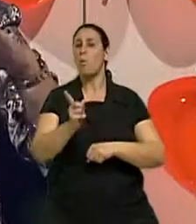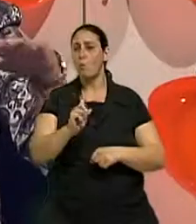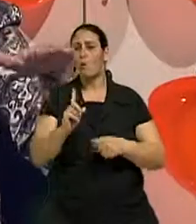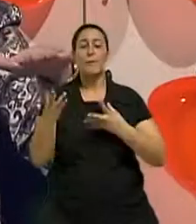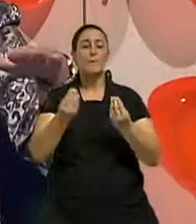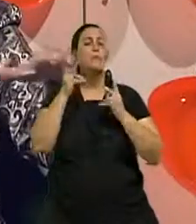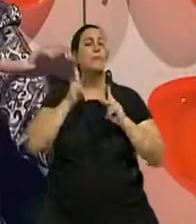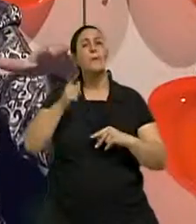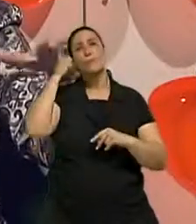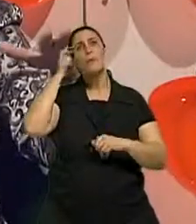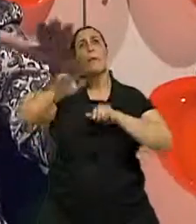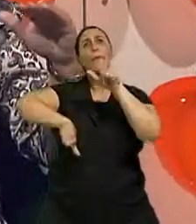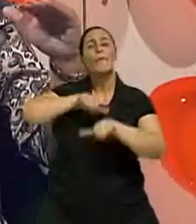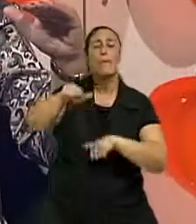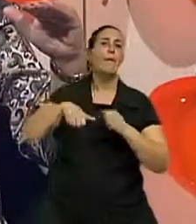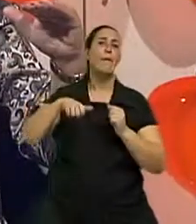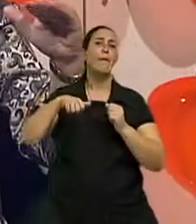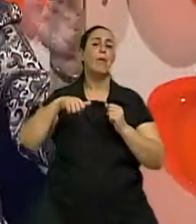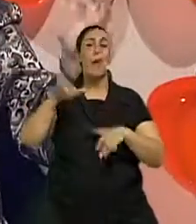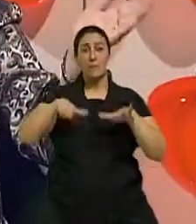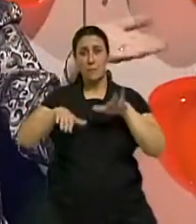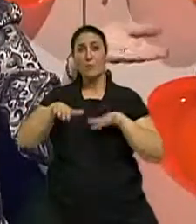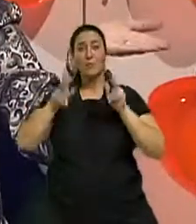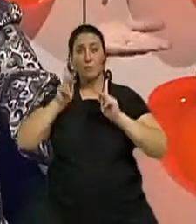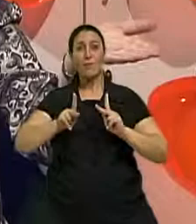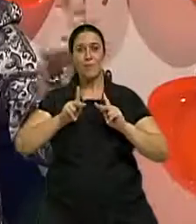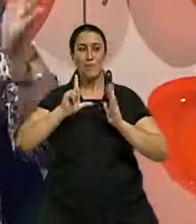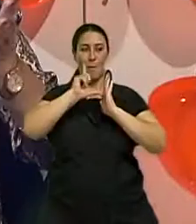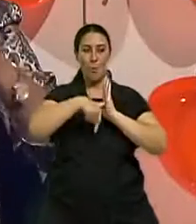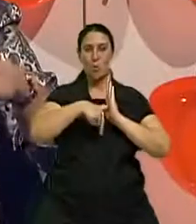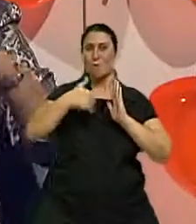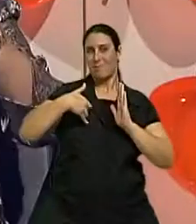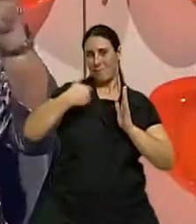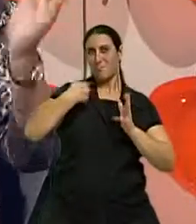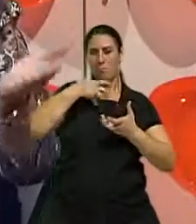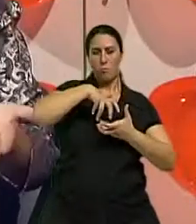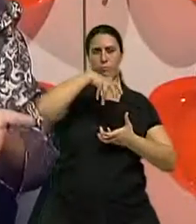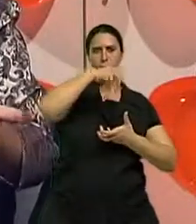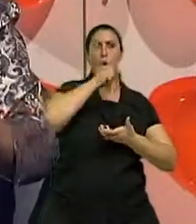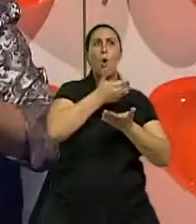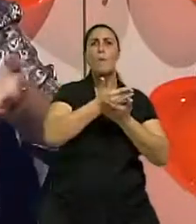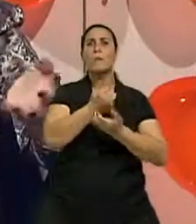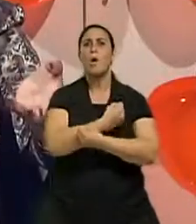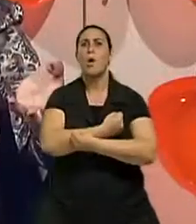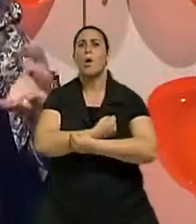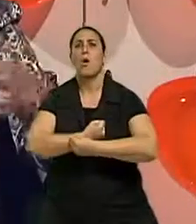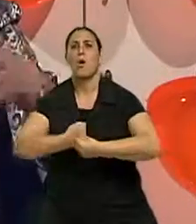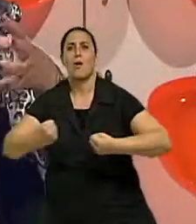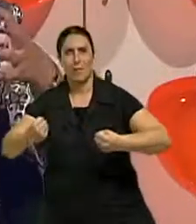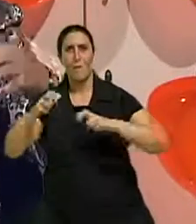tendência é a aumentar. A gente diz que a mulher, depois da menopausa, de um violão, se transforma numa pera. Isso é uma.